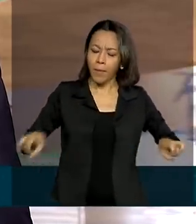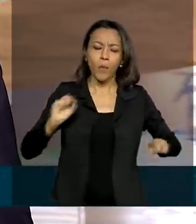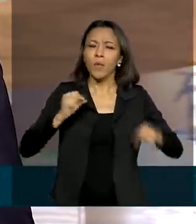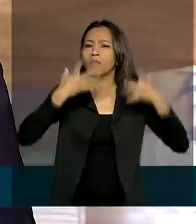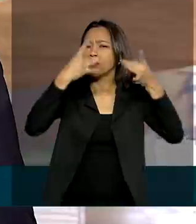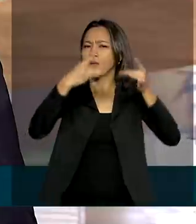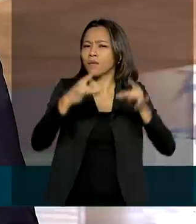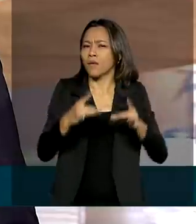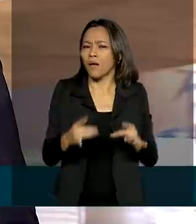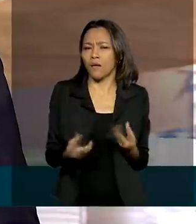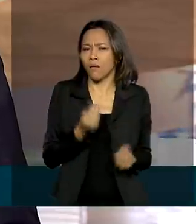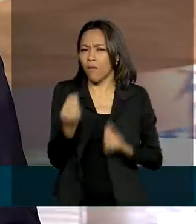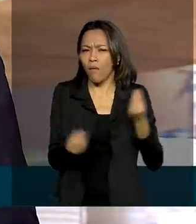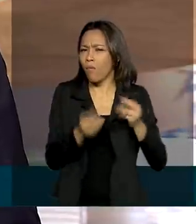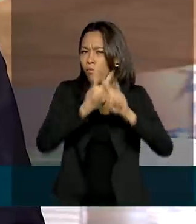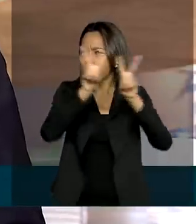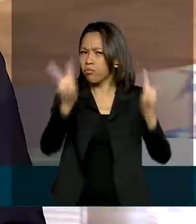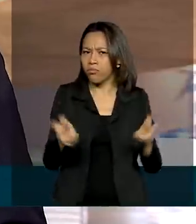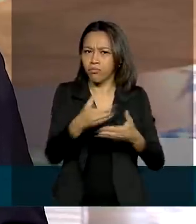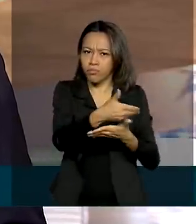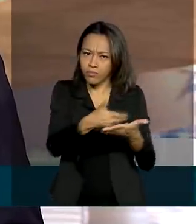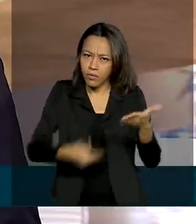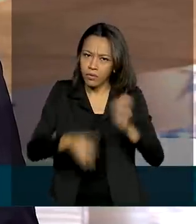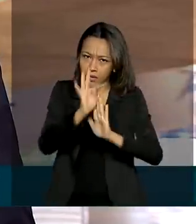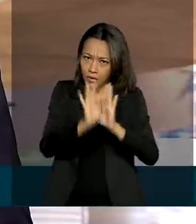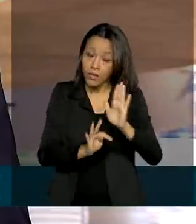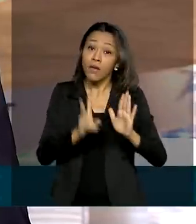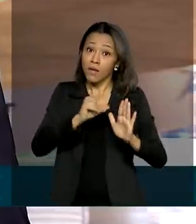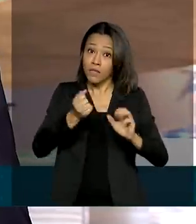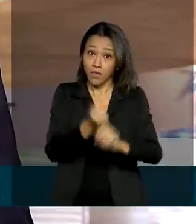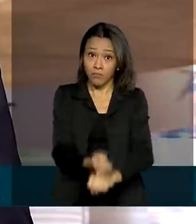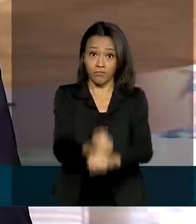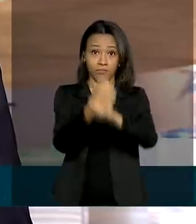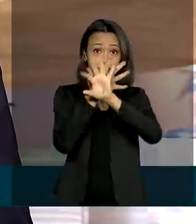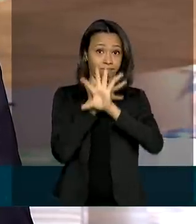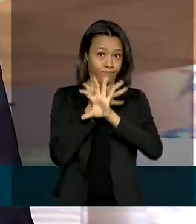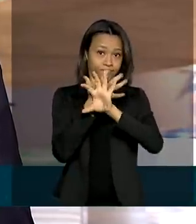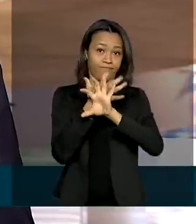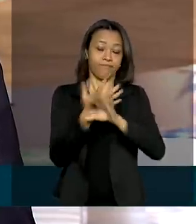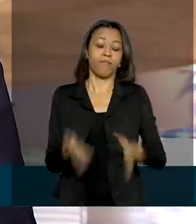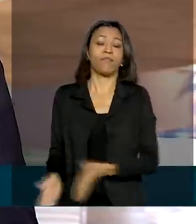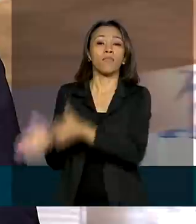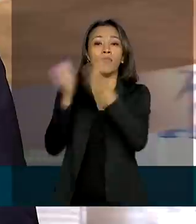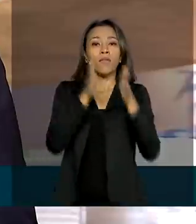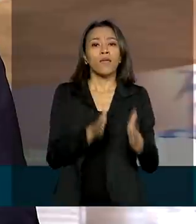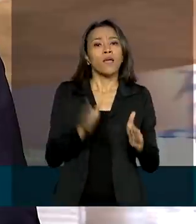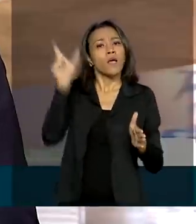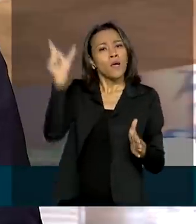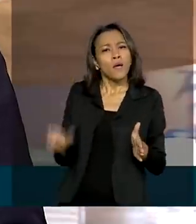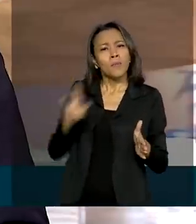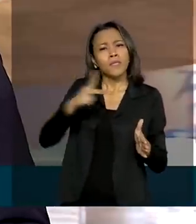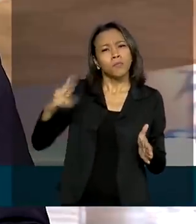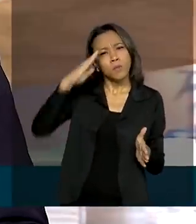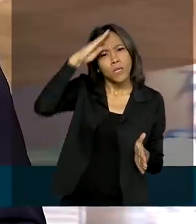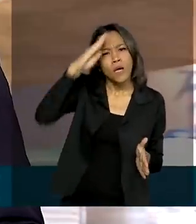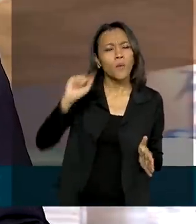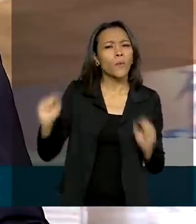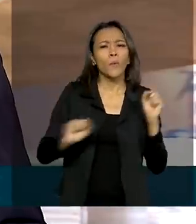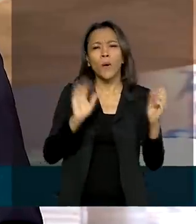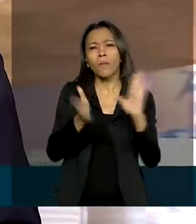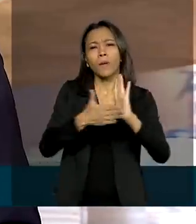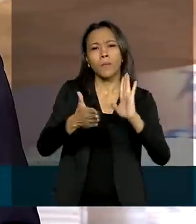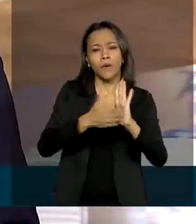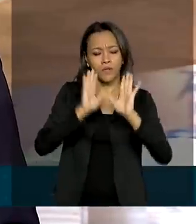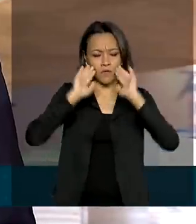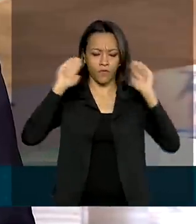sobre esse assunto. A coletiva será por videoconferência. Segundo o presidente Jair Bolsonaro, a proposta será focada